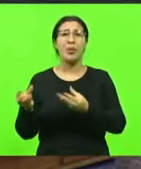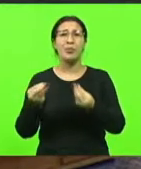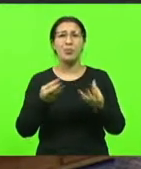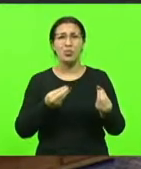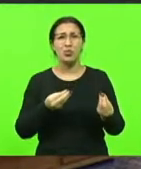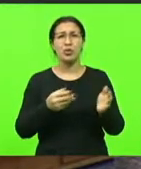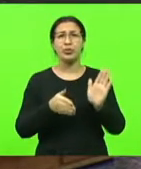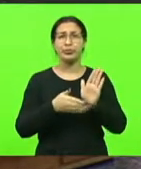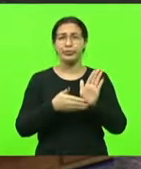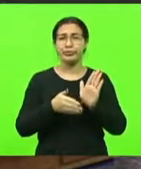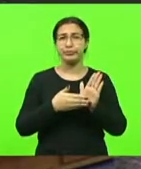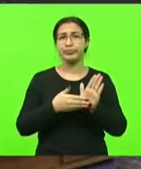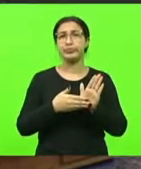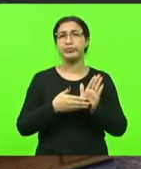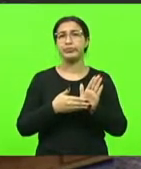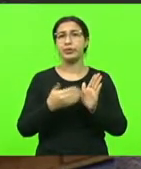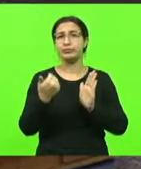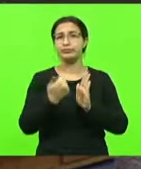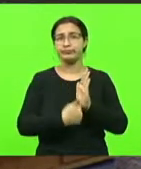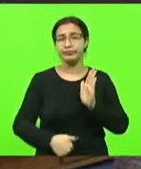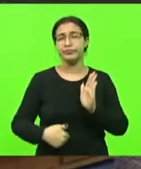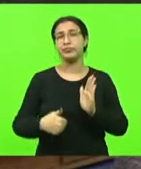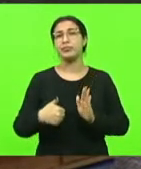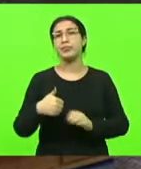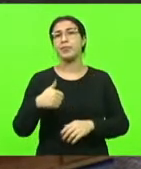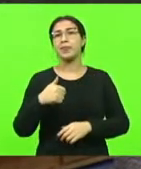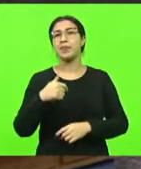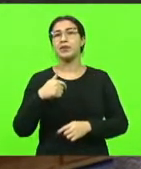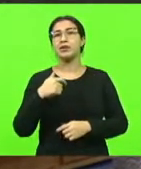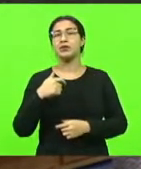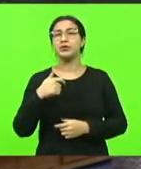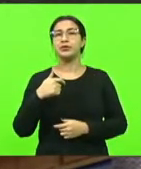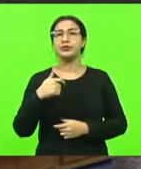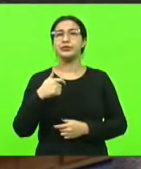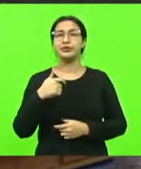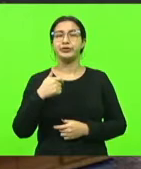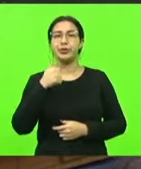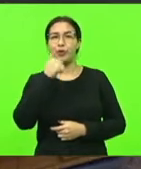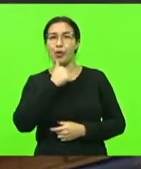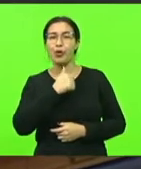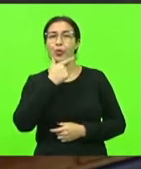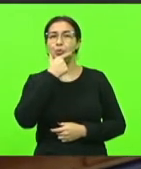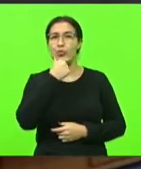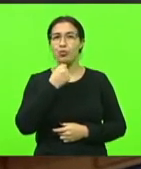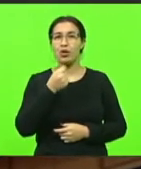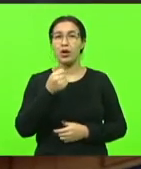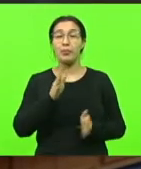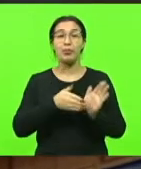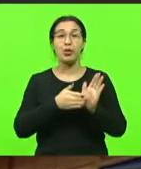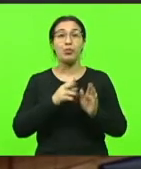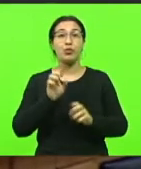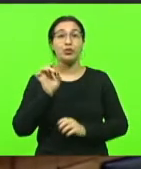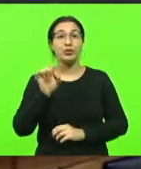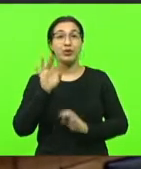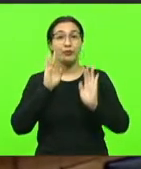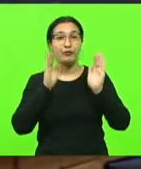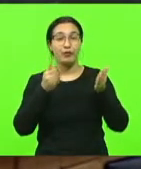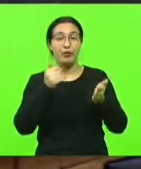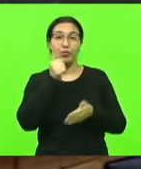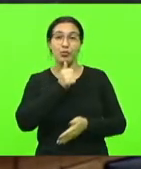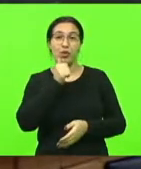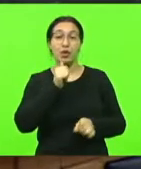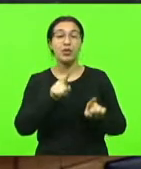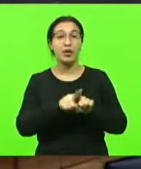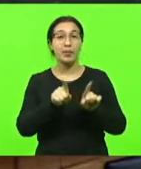sem isonomia de sexo, com propostas voltadas somente a mulheres, incluindo a nossa Procuradoria